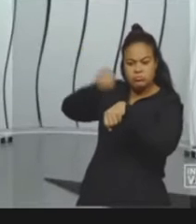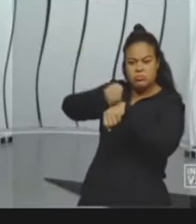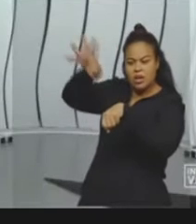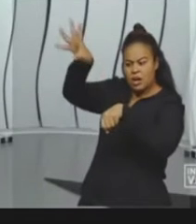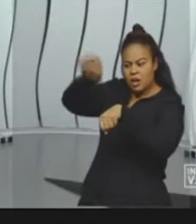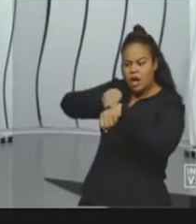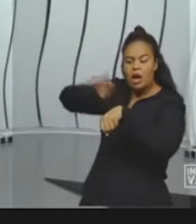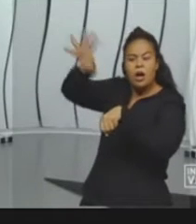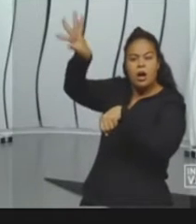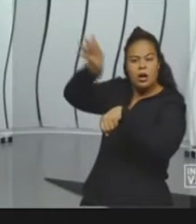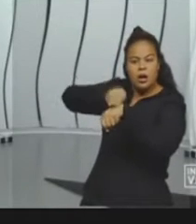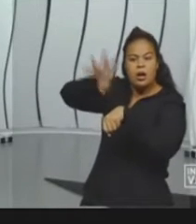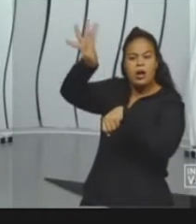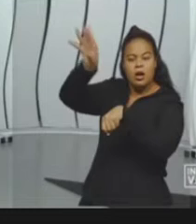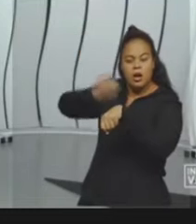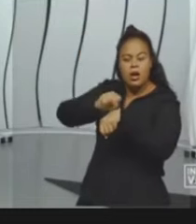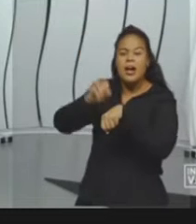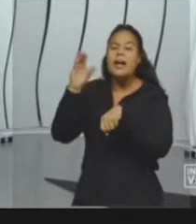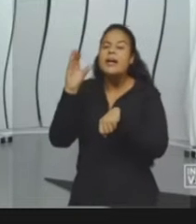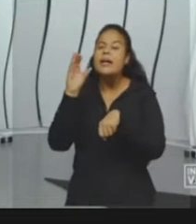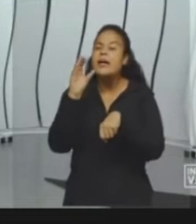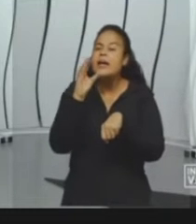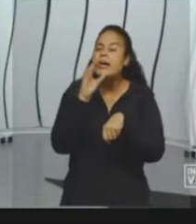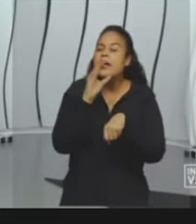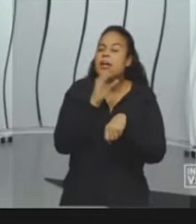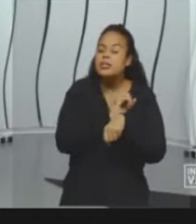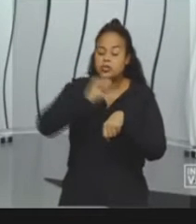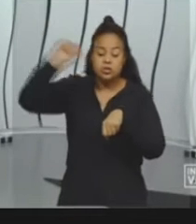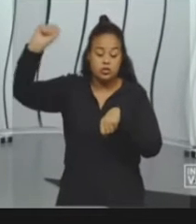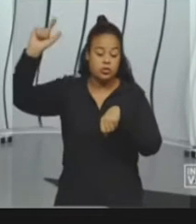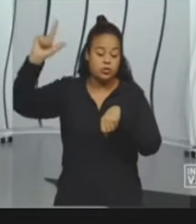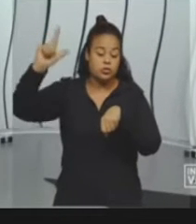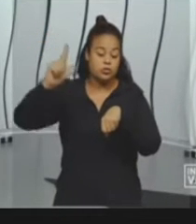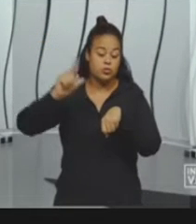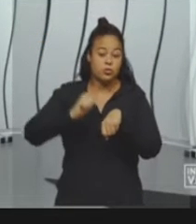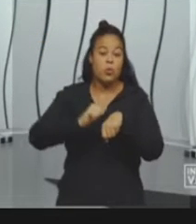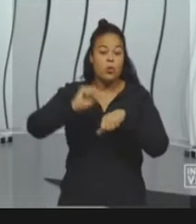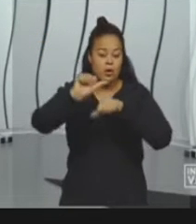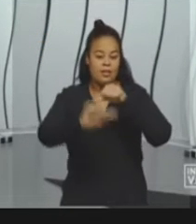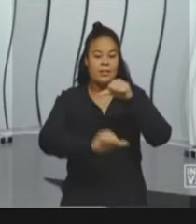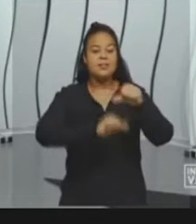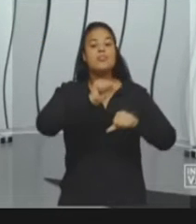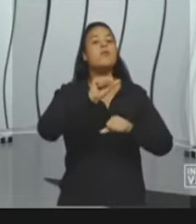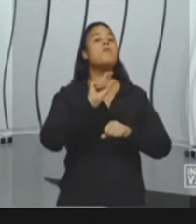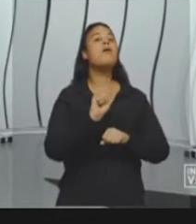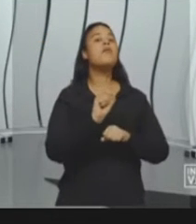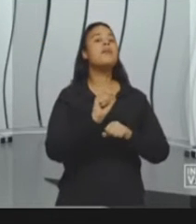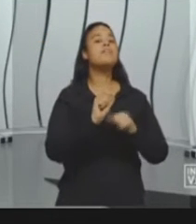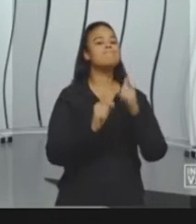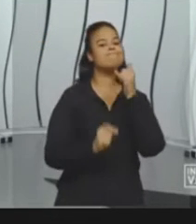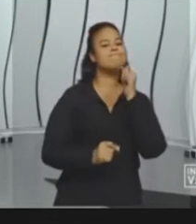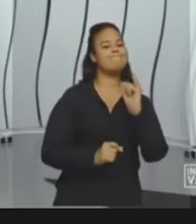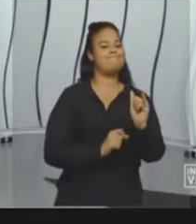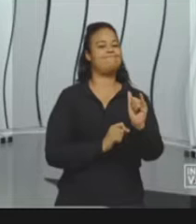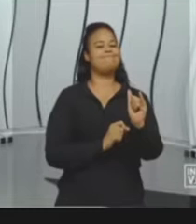luminosa ou energia térmica do Sol, transformar isso em energia elétrica.